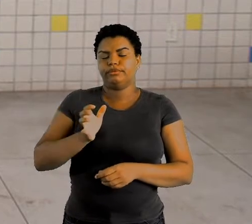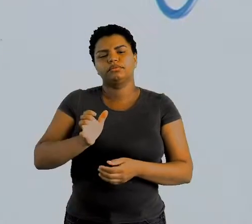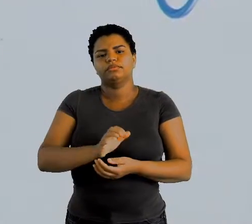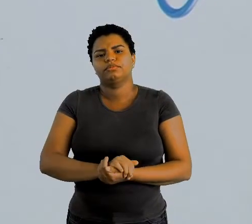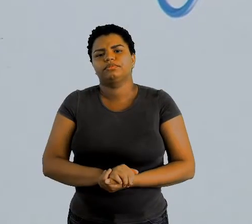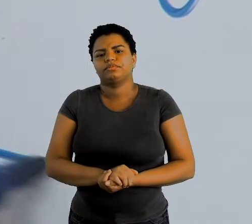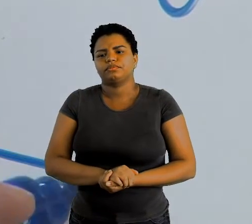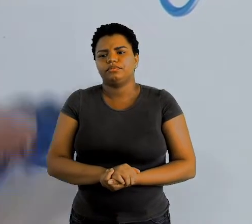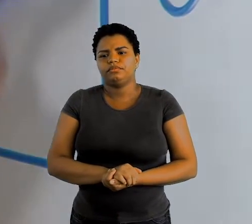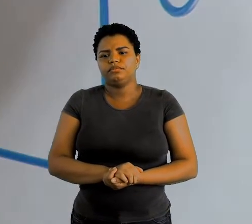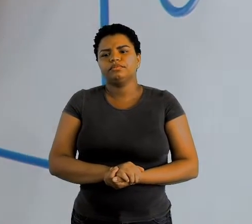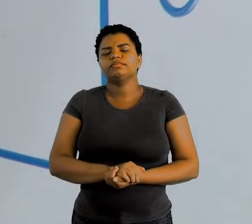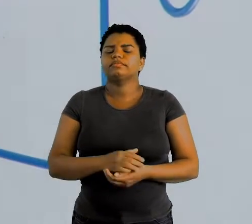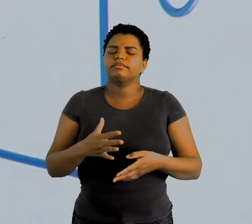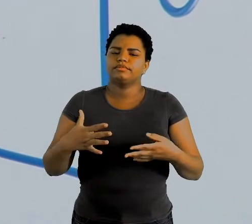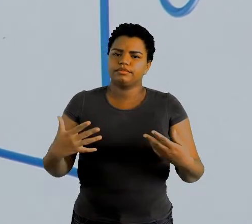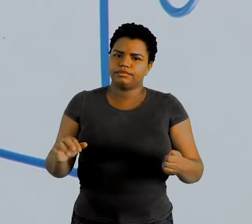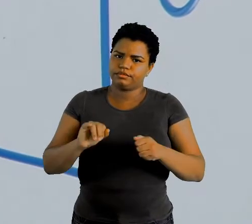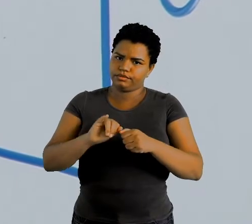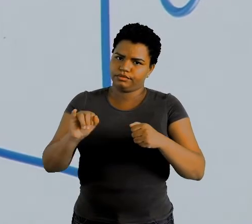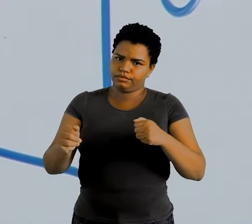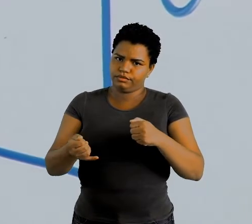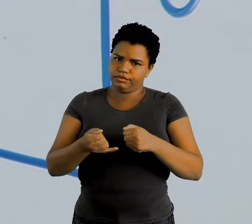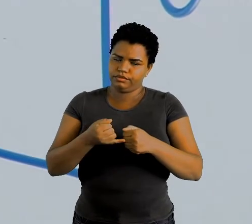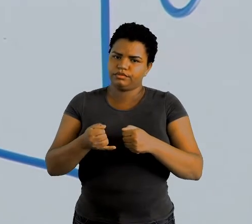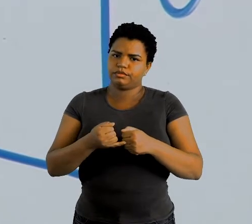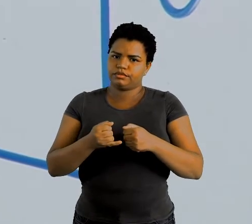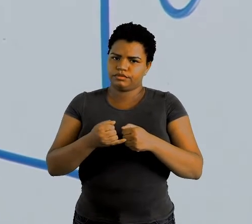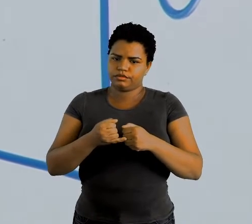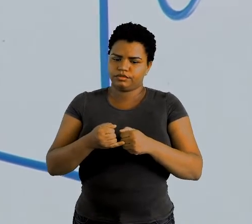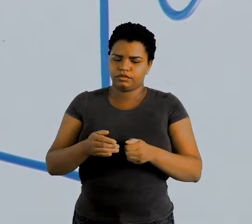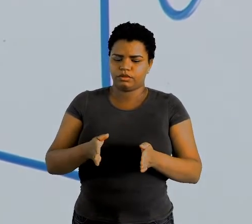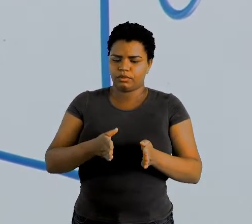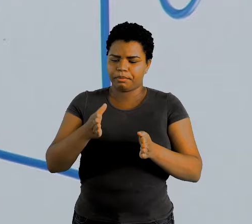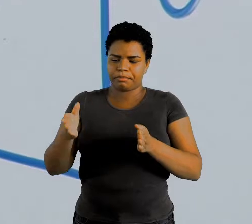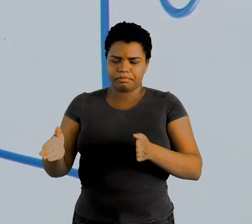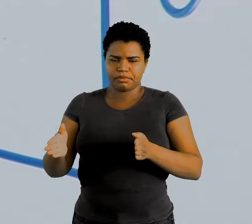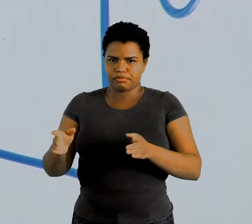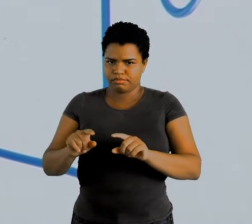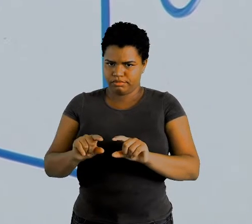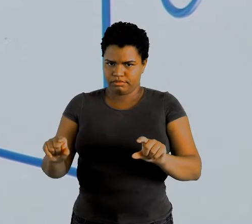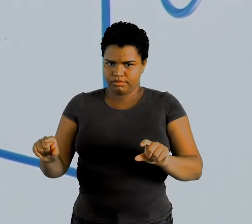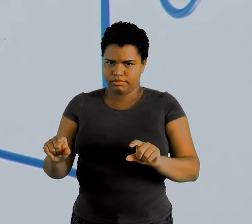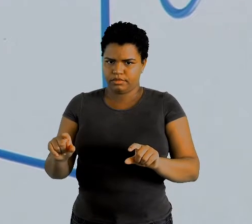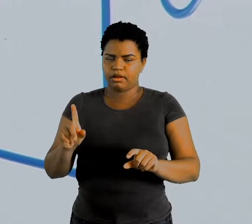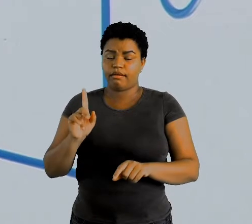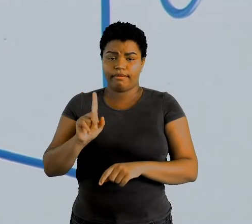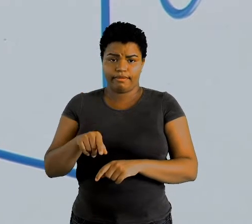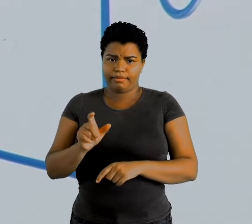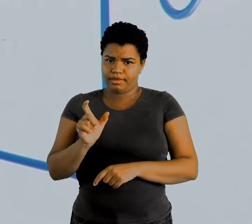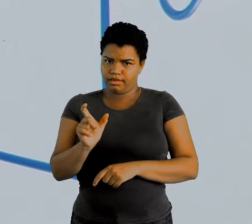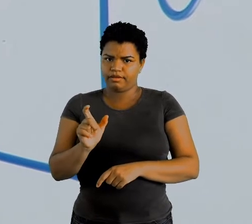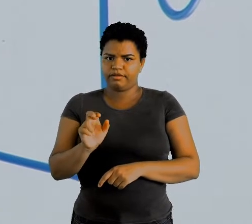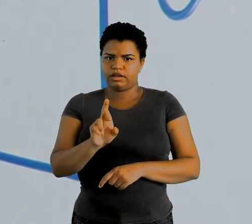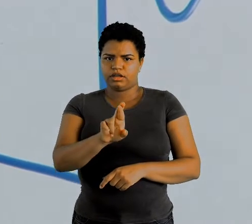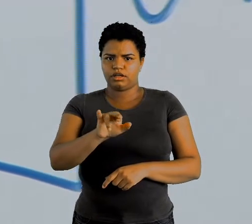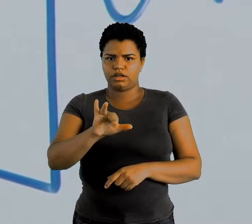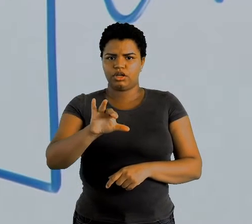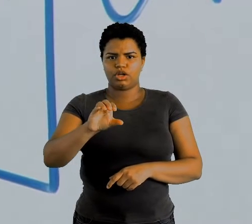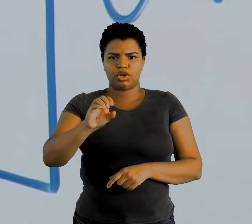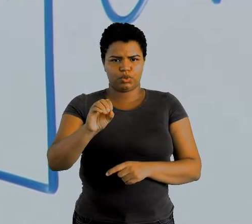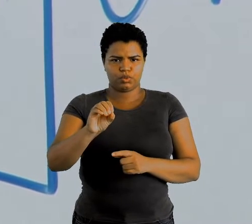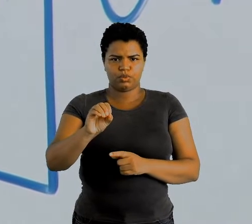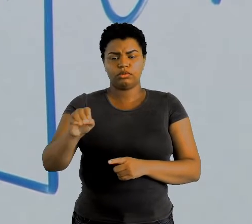o adjetivo desse pedaço desse trecho é a palavra rico. O